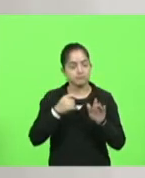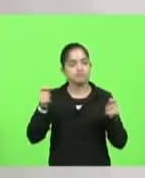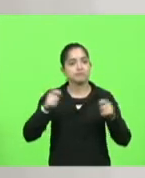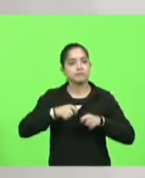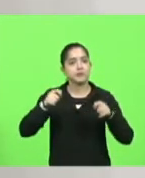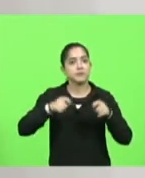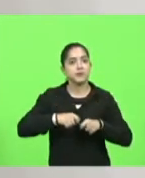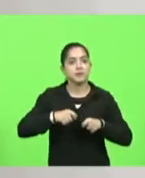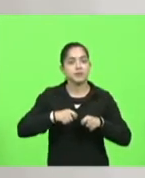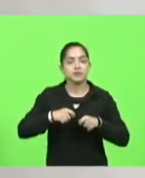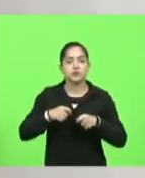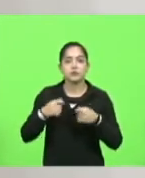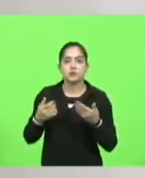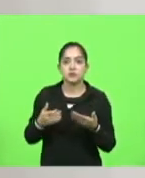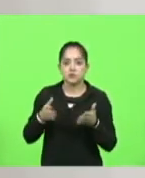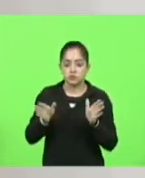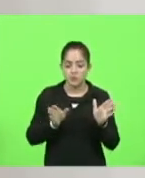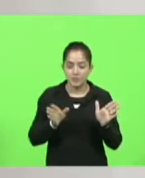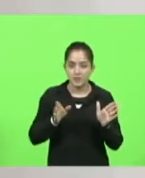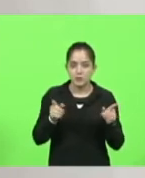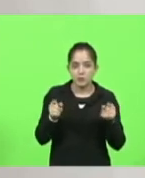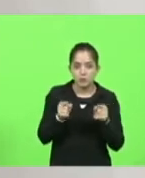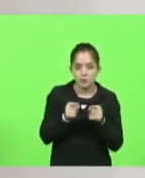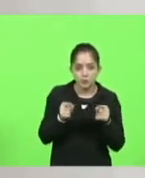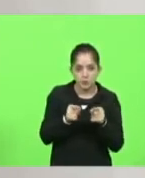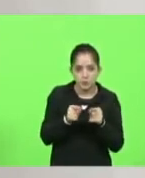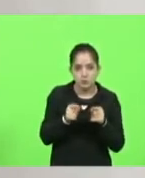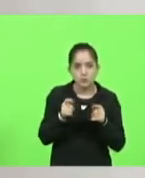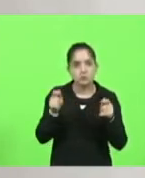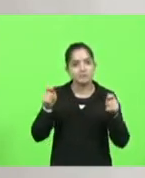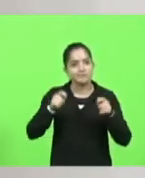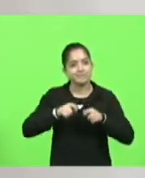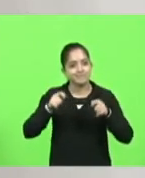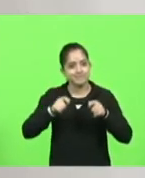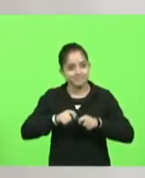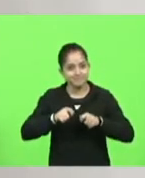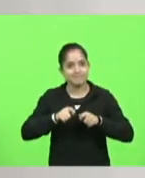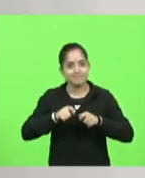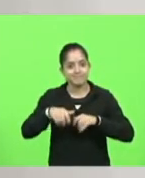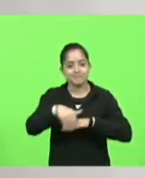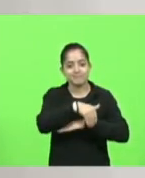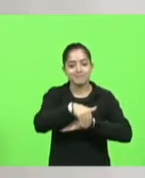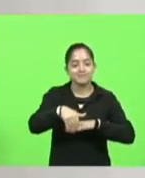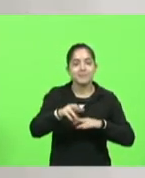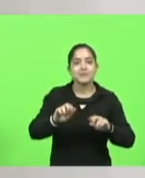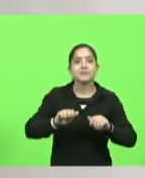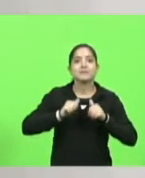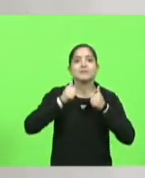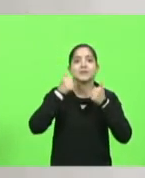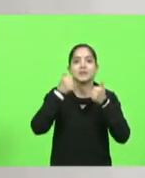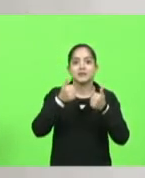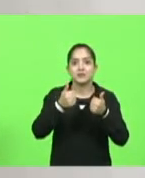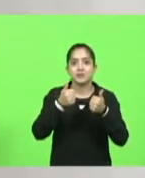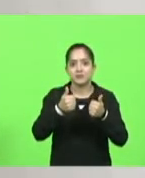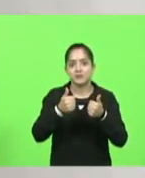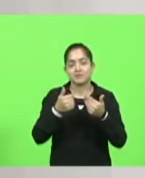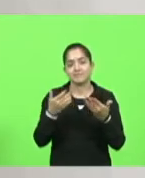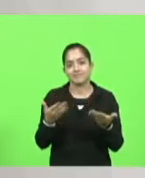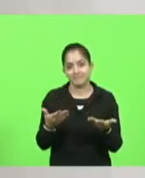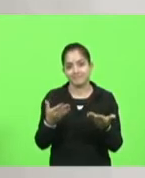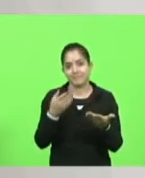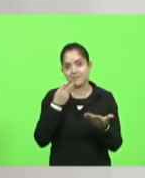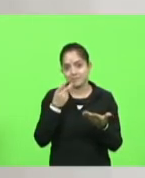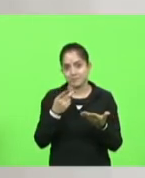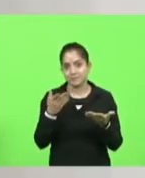que num período curto nós tenhamos a humanização das rodovias catarinenses porque é disso que nós estamos